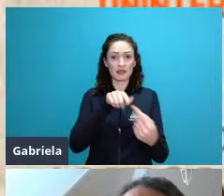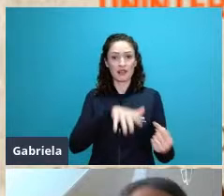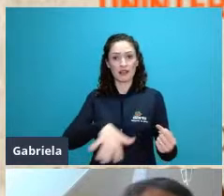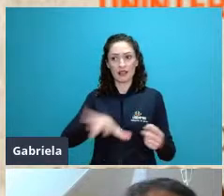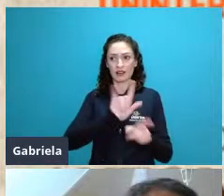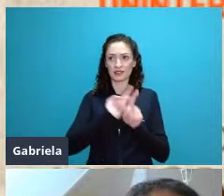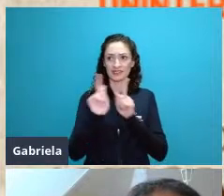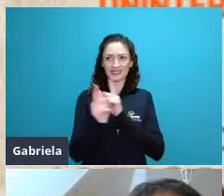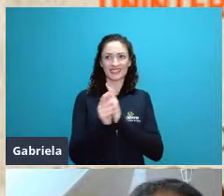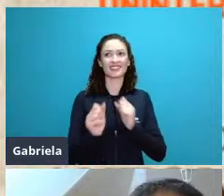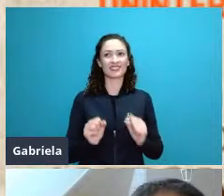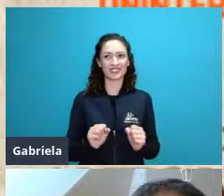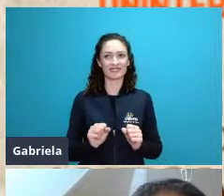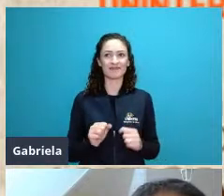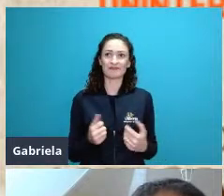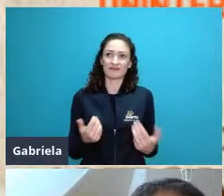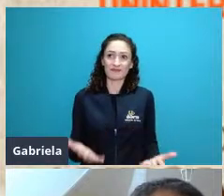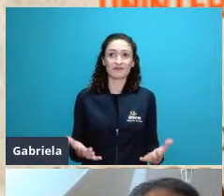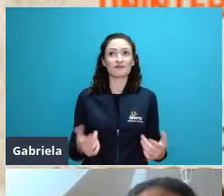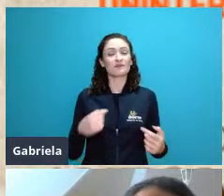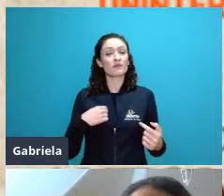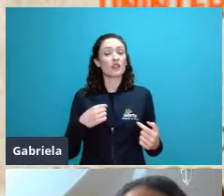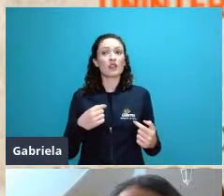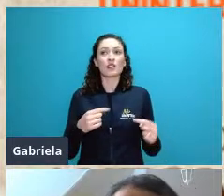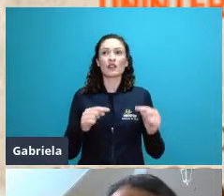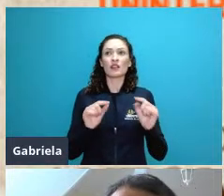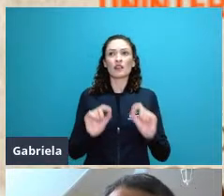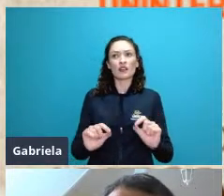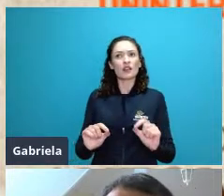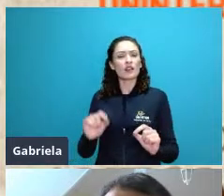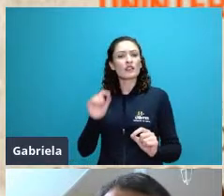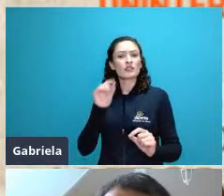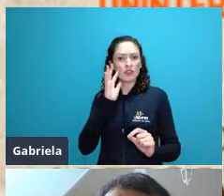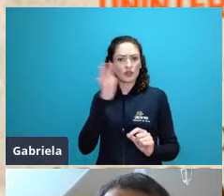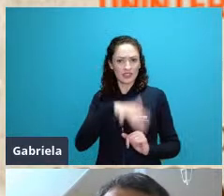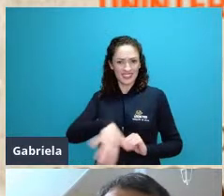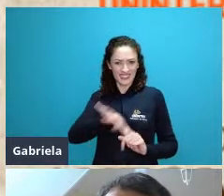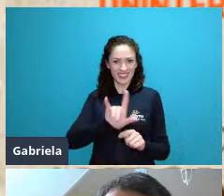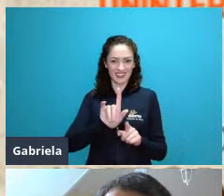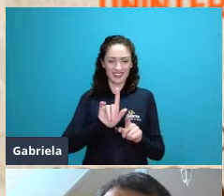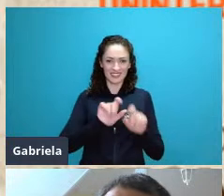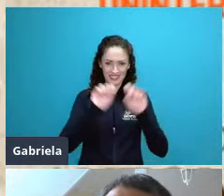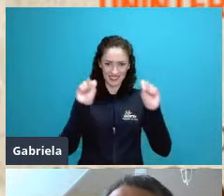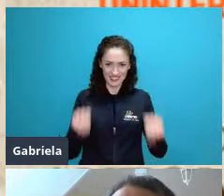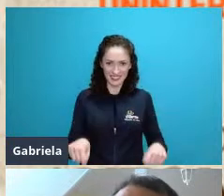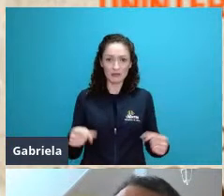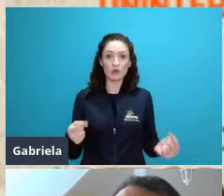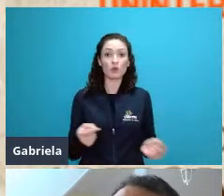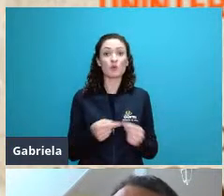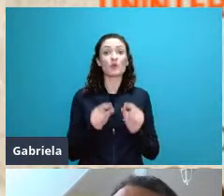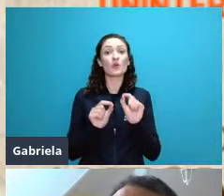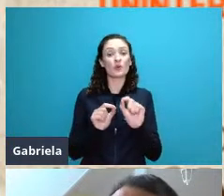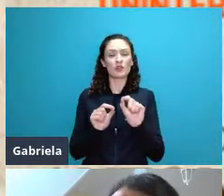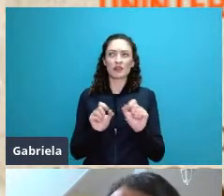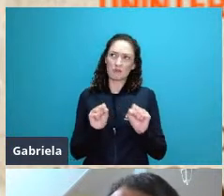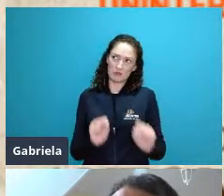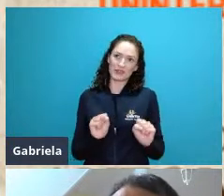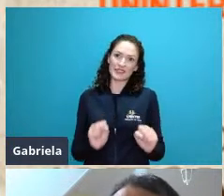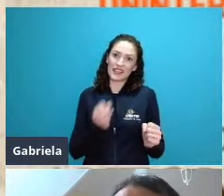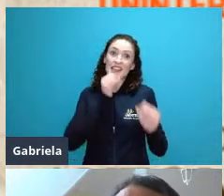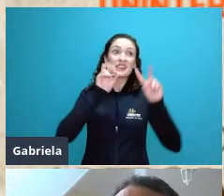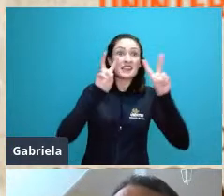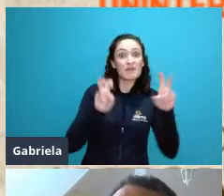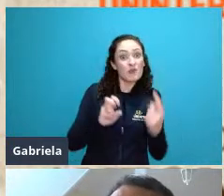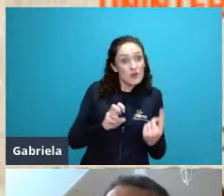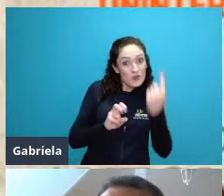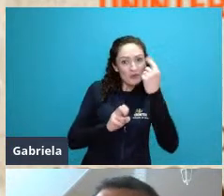então a teoria geral dos sistemas é um parênteses a parte um capítulo a parte que a gente poderia discutir muito sobre